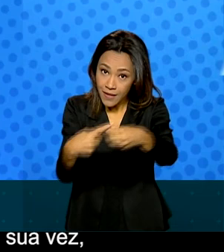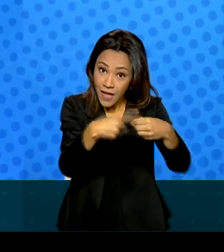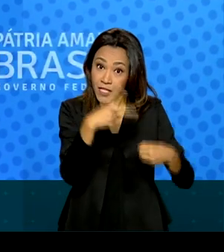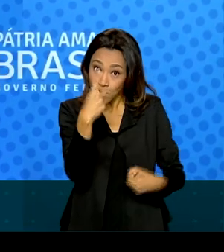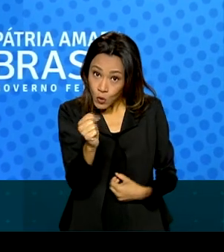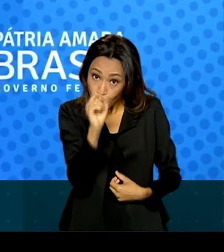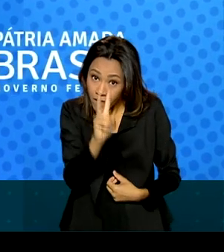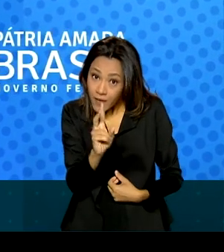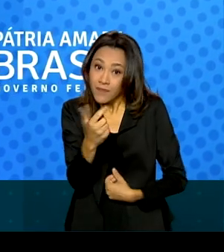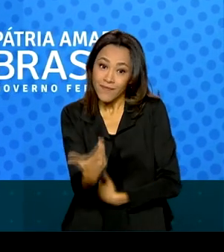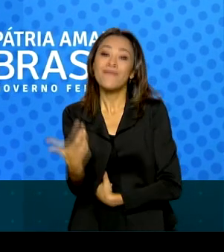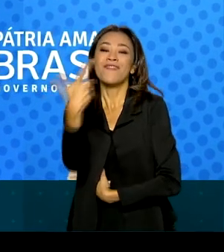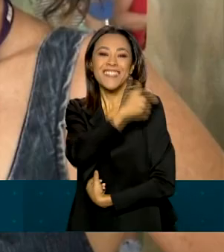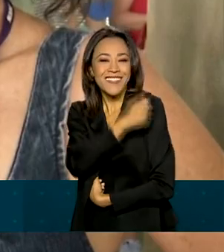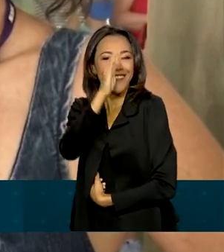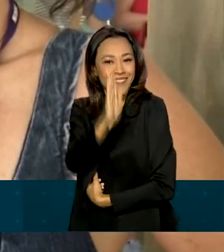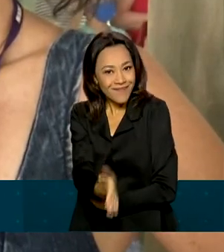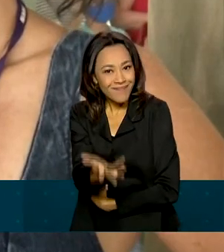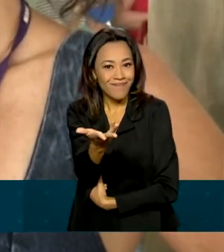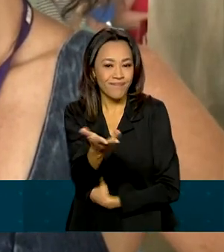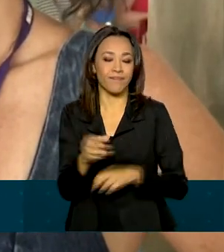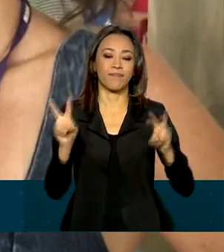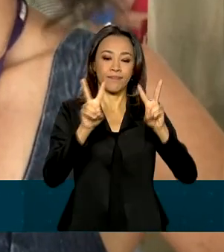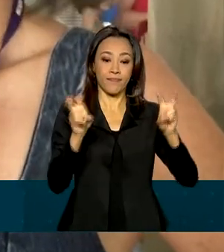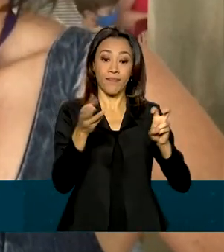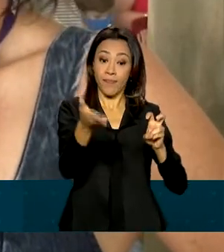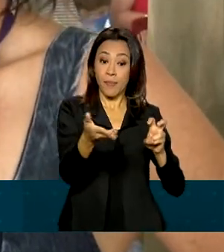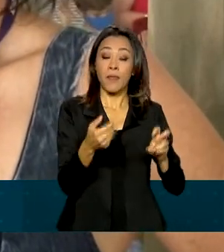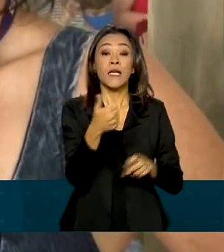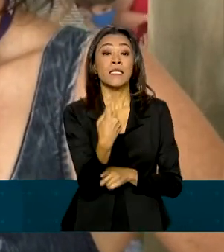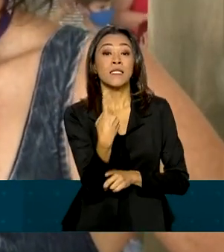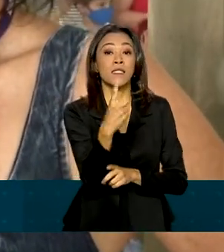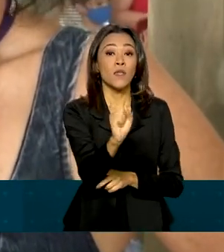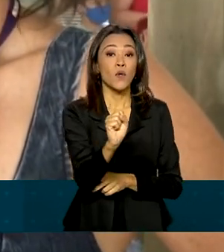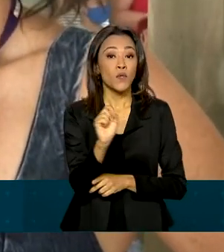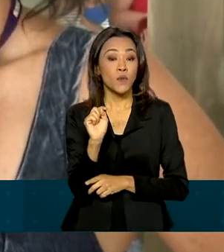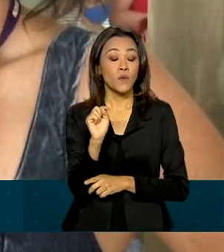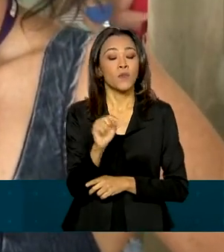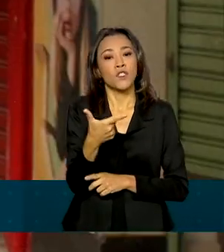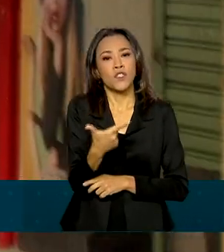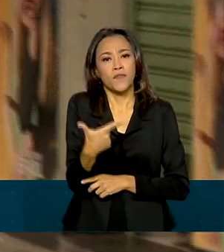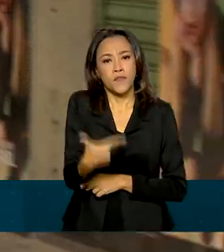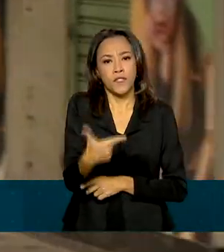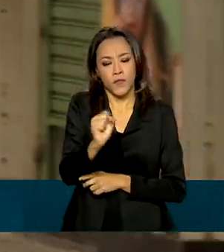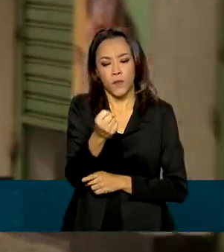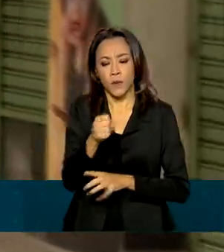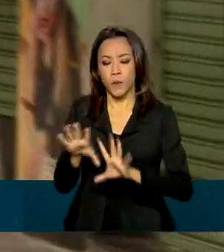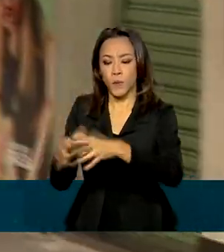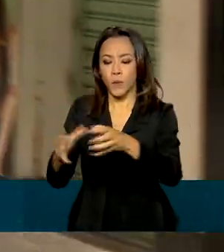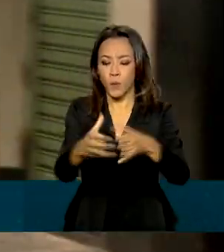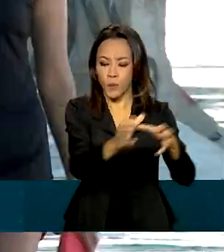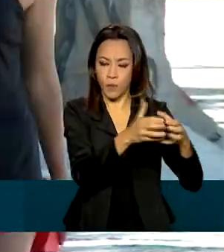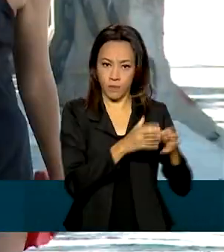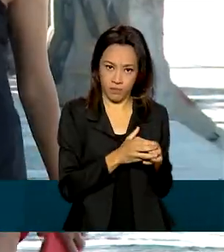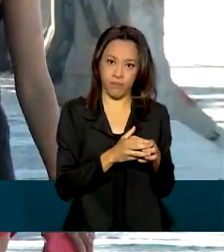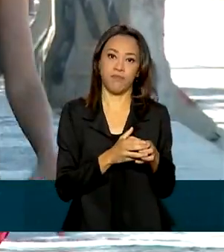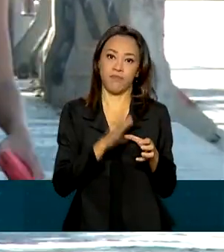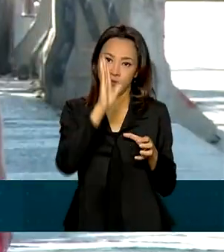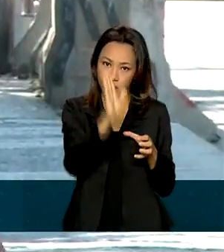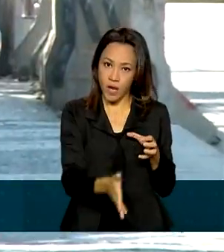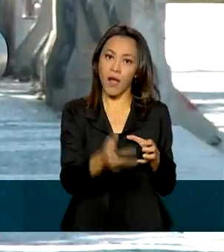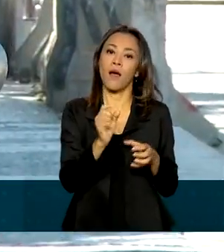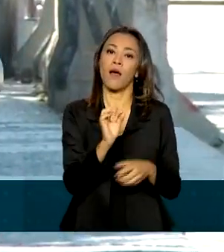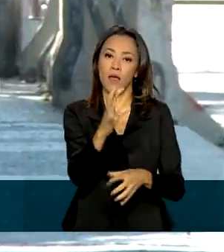a sua vez, vacine já! 18 dos 28 grupos prioritários já receberam pelo menos uma